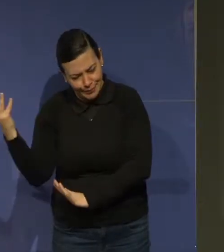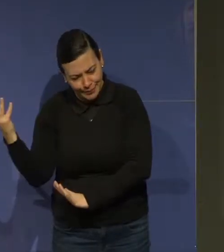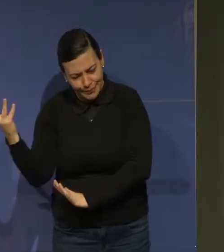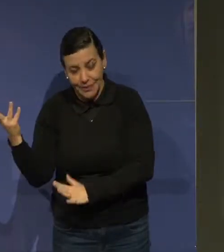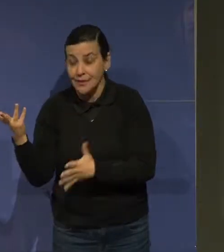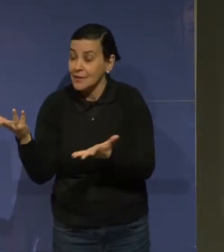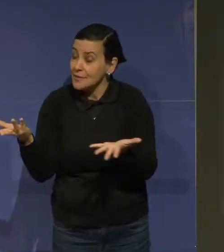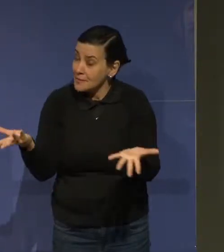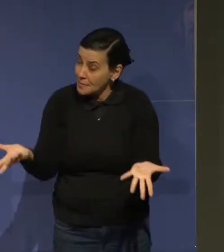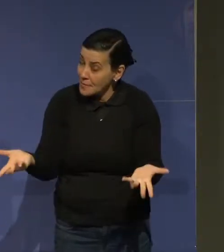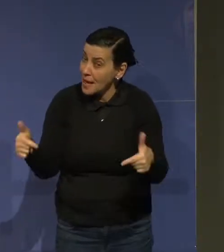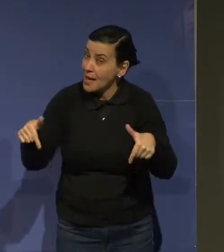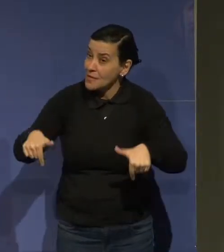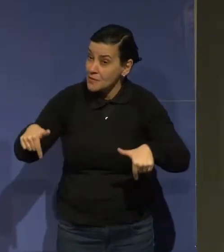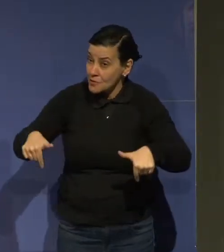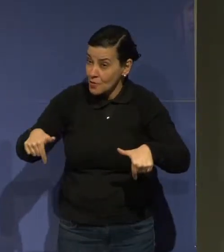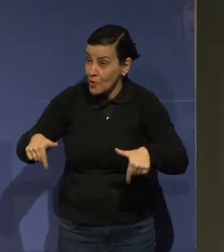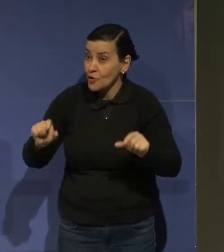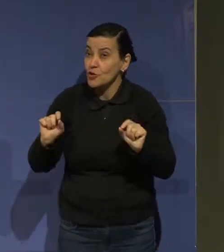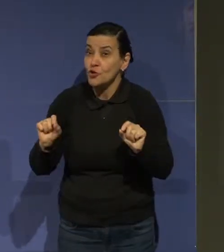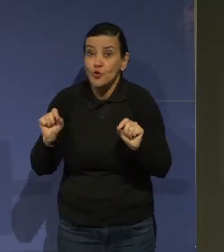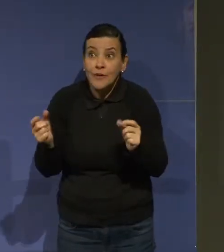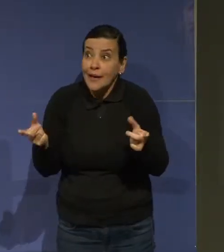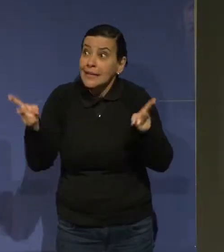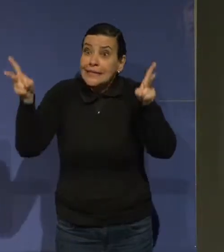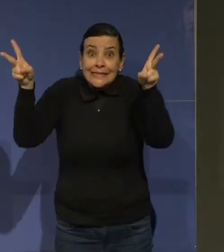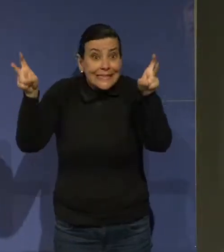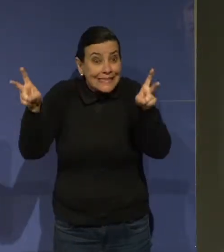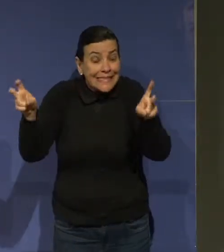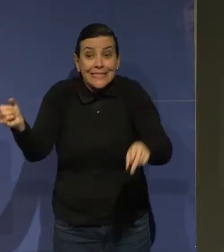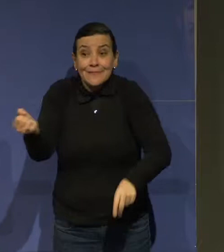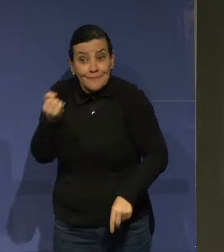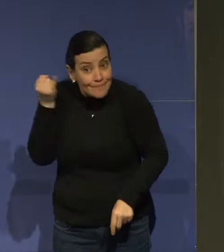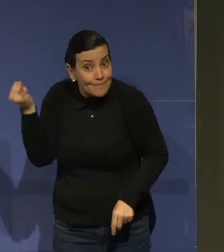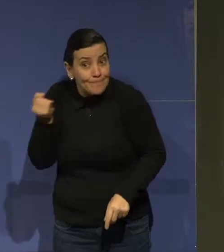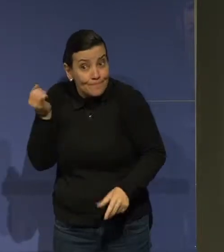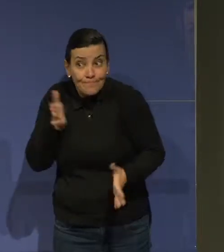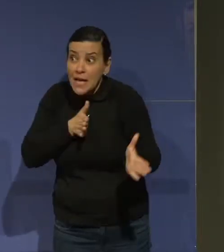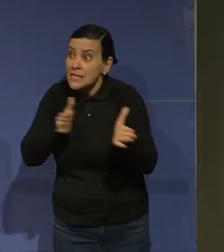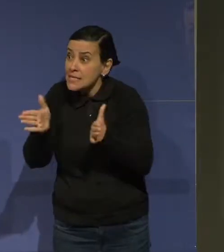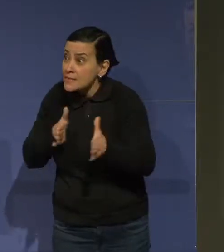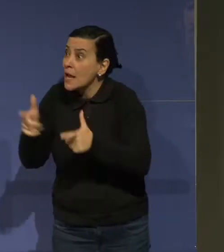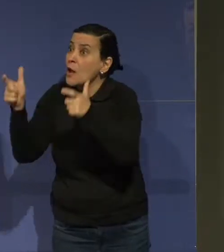mas hoje em dia não tem mais espaço para não ter acessibilidade em geral.